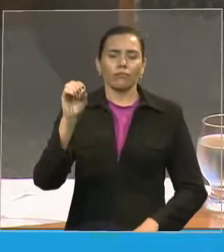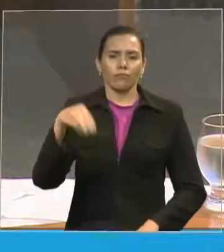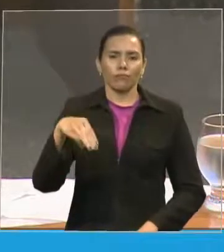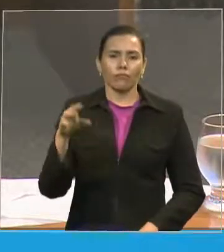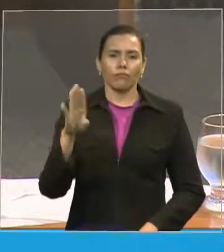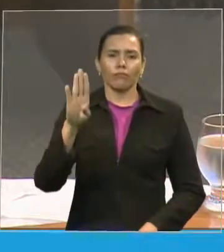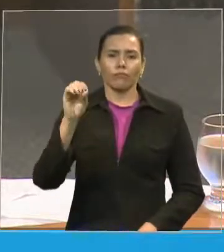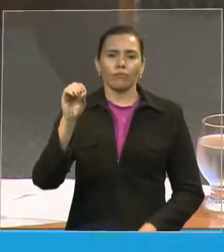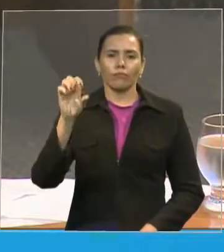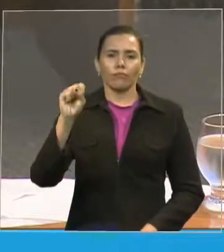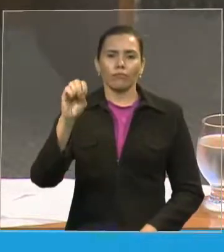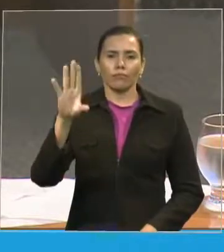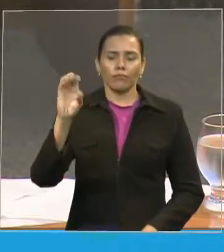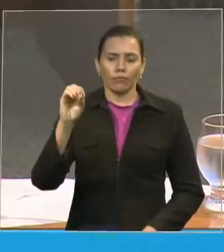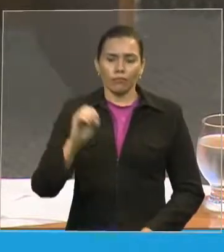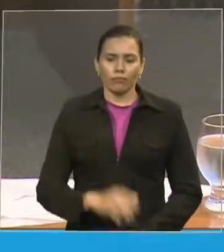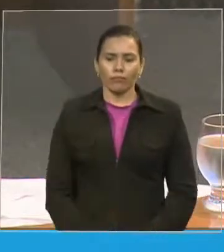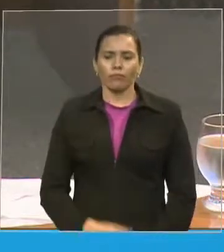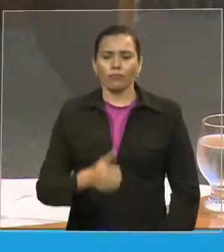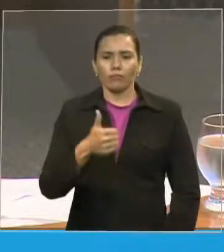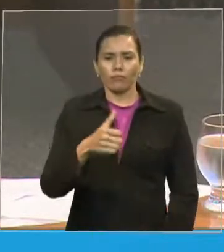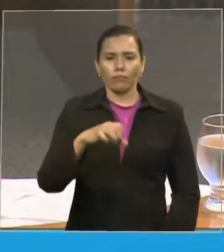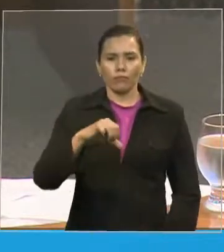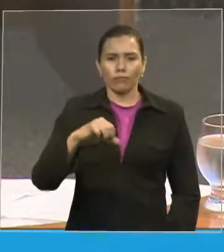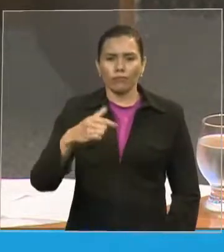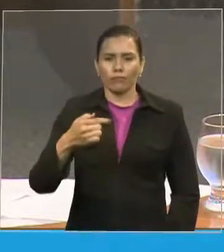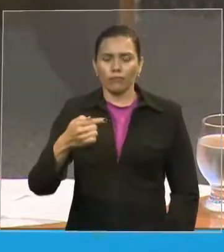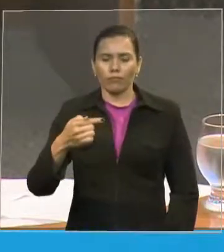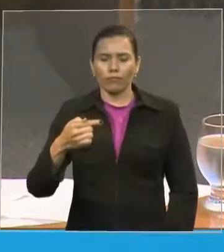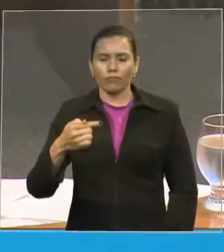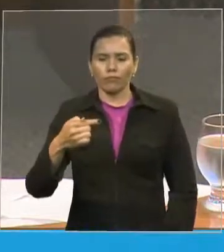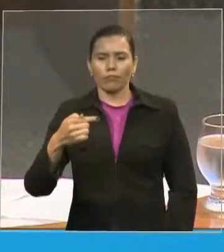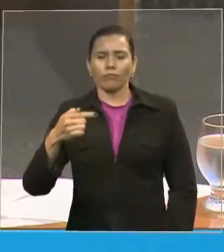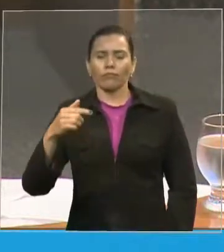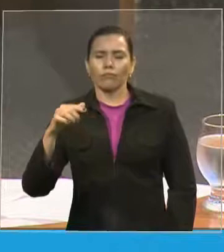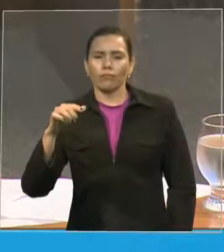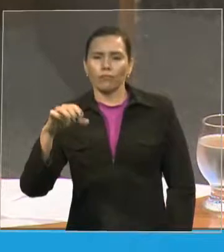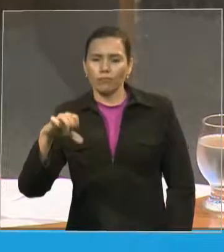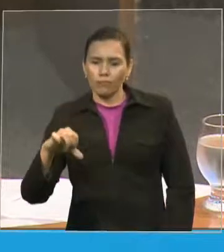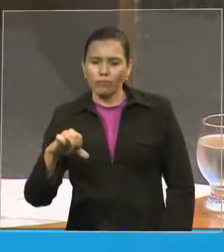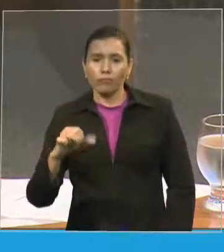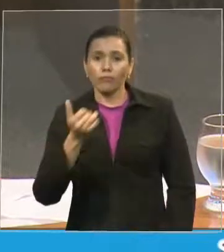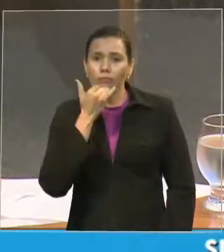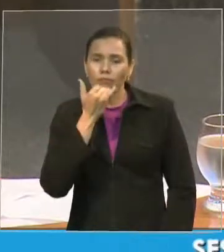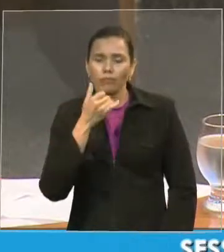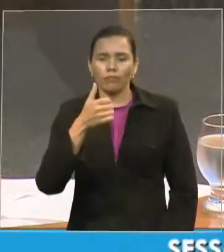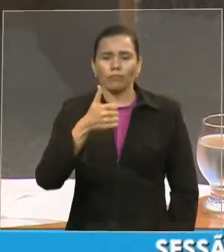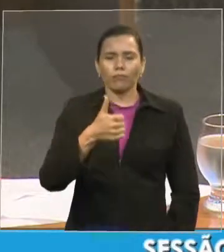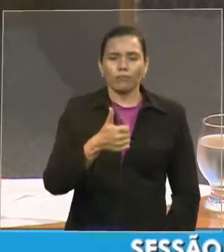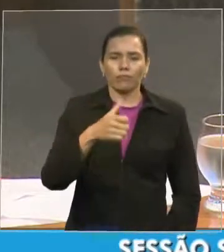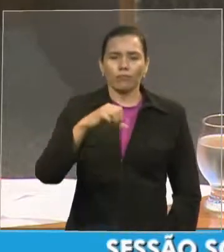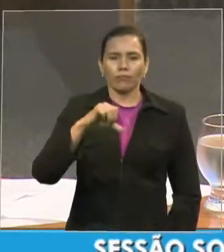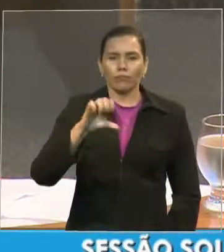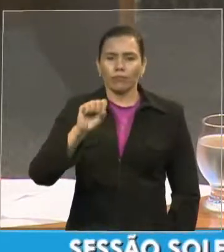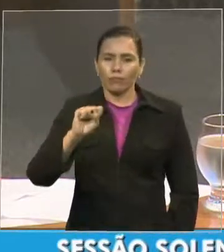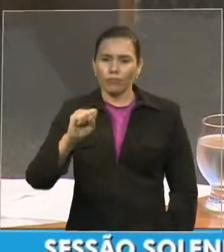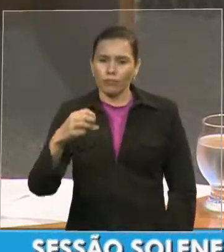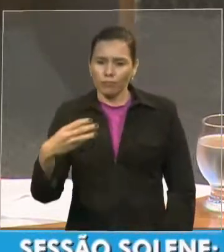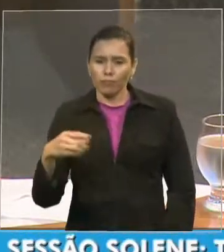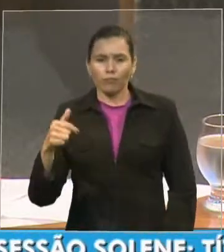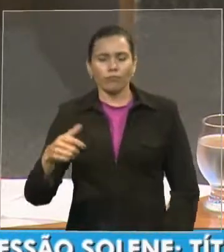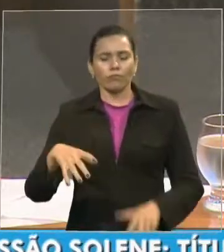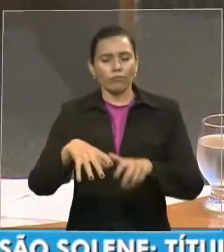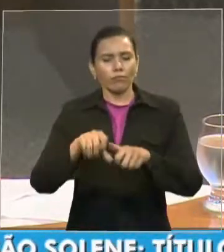1979, e no ano de 1983, formou-se em direito pela Universidade